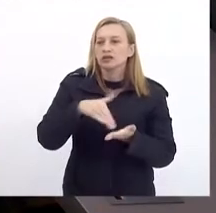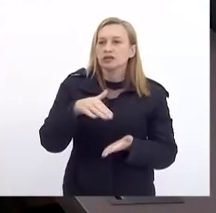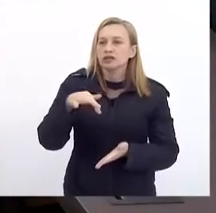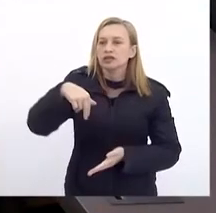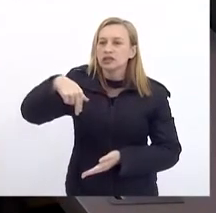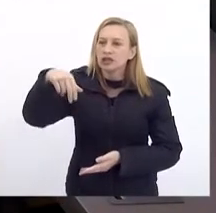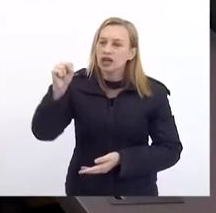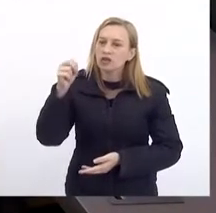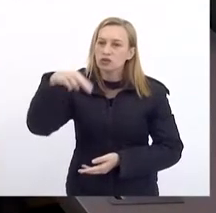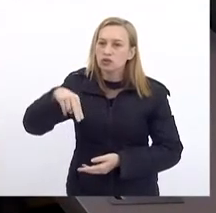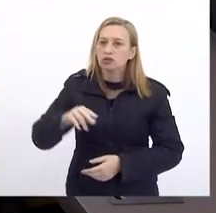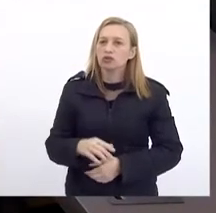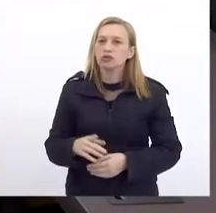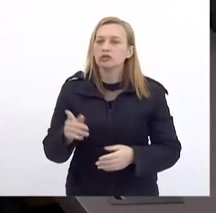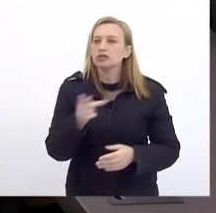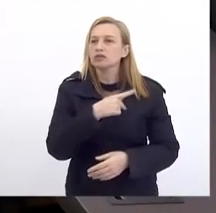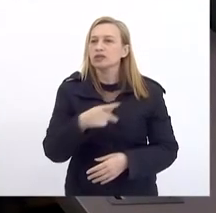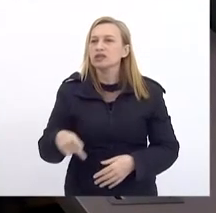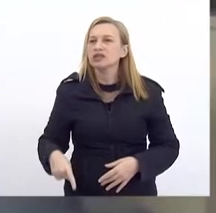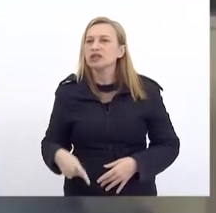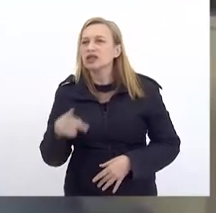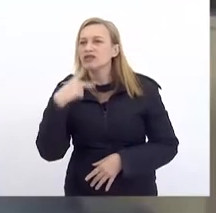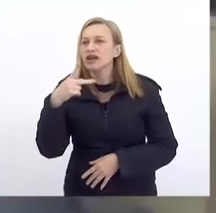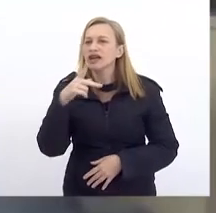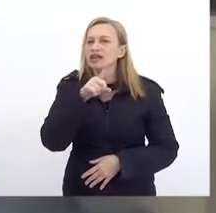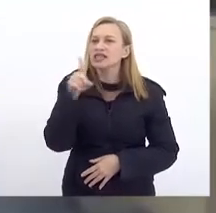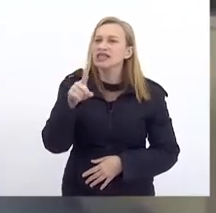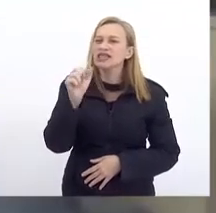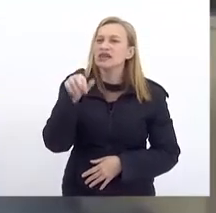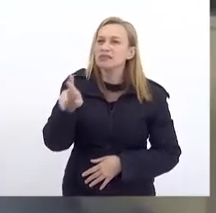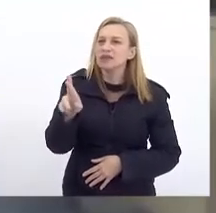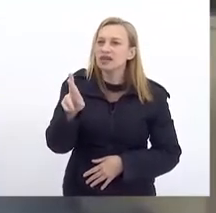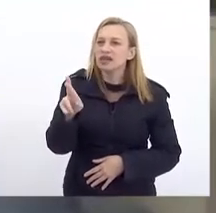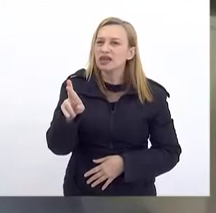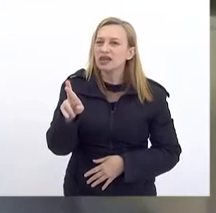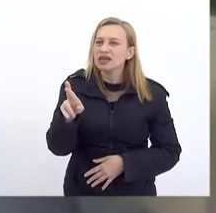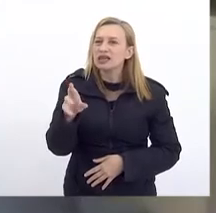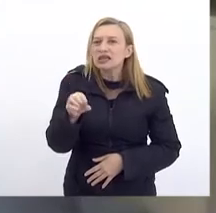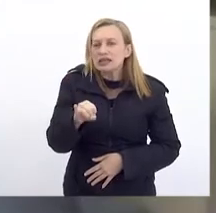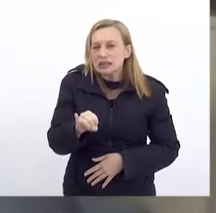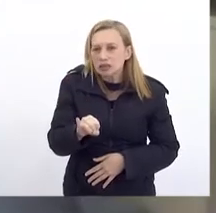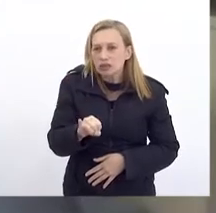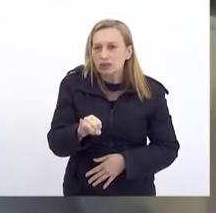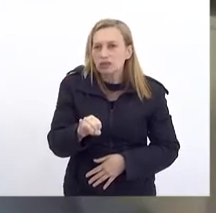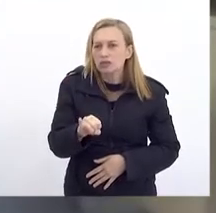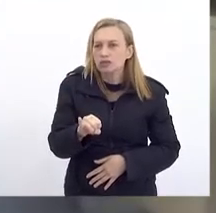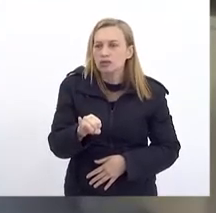Presidente, presidente aqui quem fala é a Zamit Se o senhor não se importar